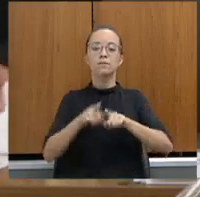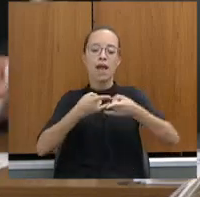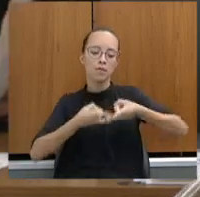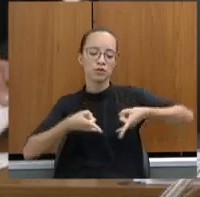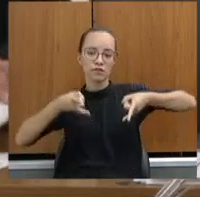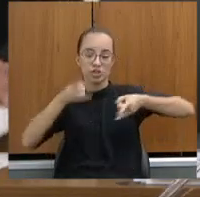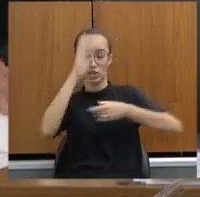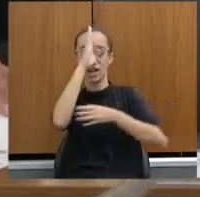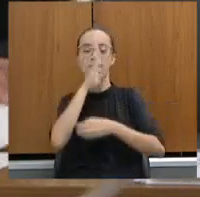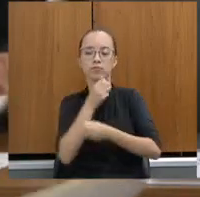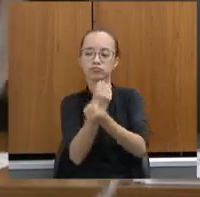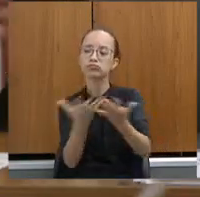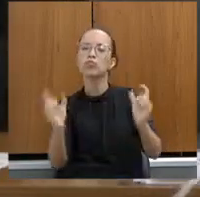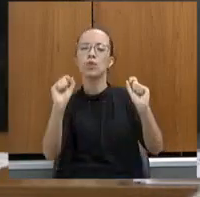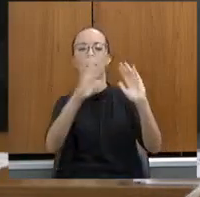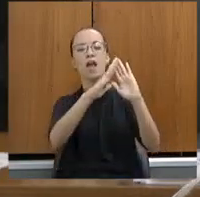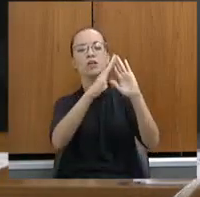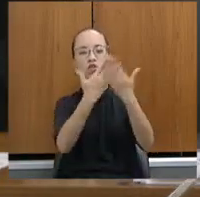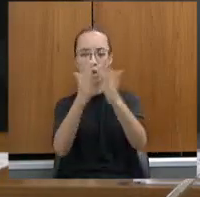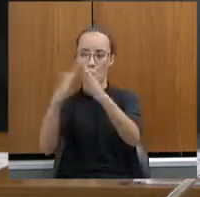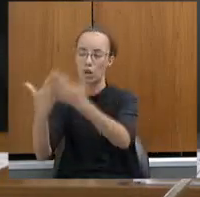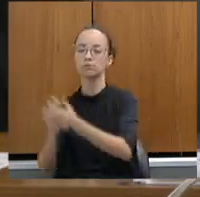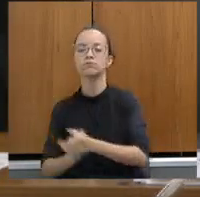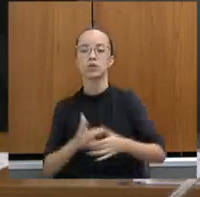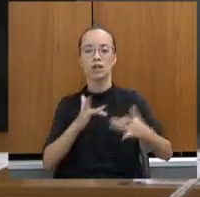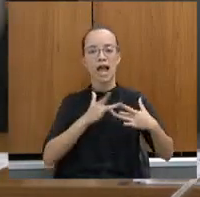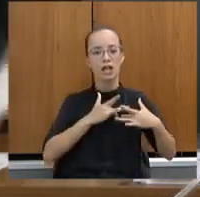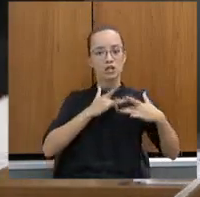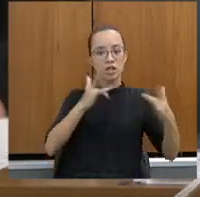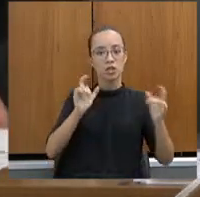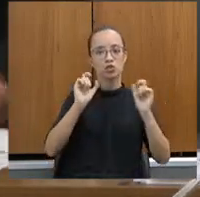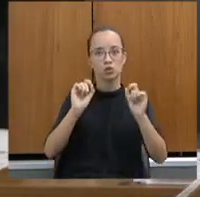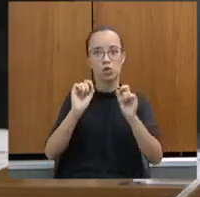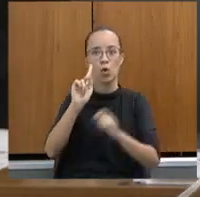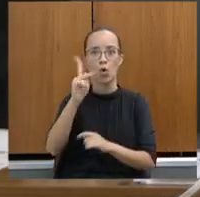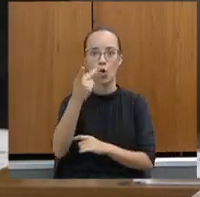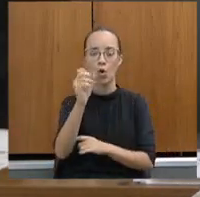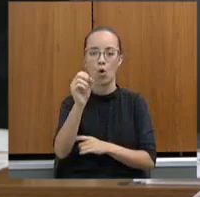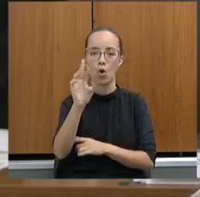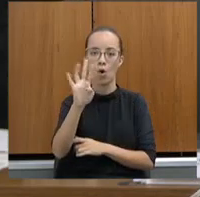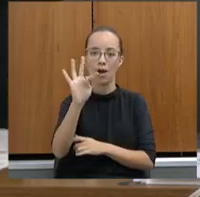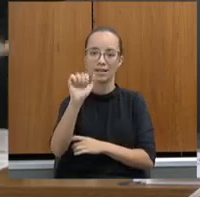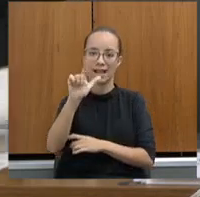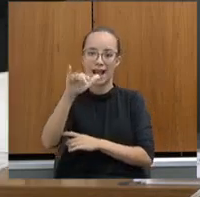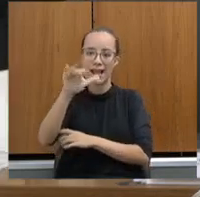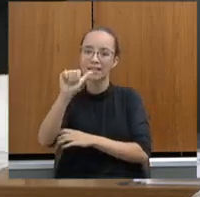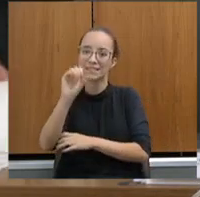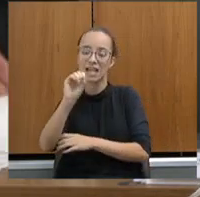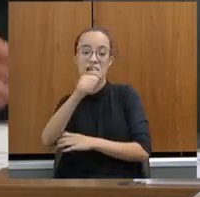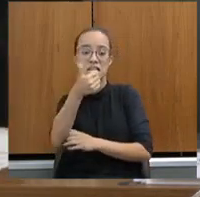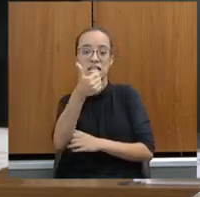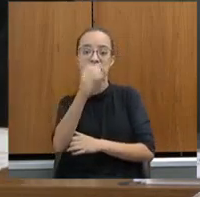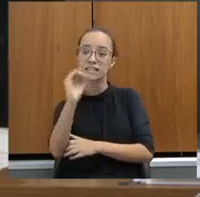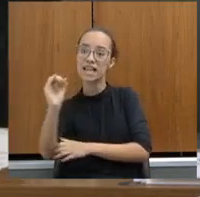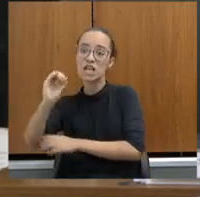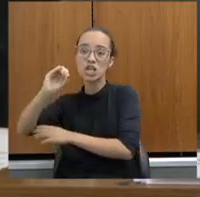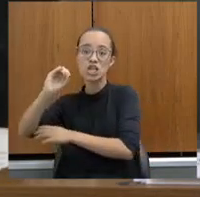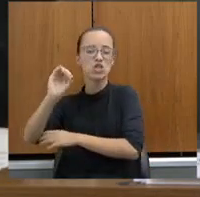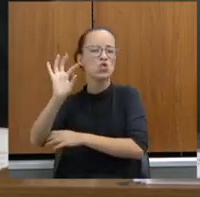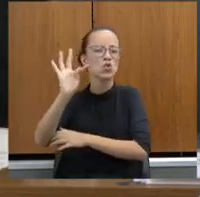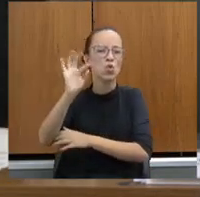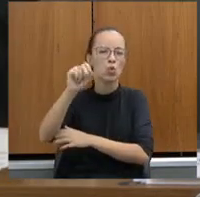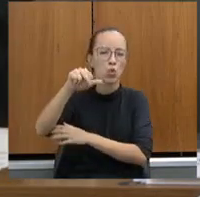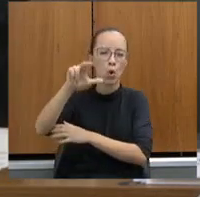dessas escolas. Só de doação de hortaliças, esse ano foram 100 toneladas de hortaliças que